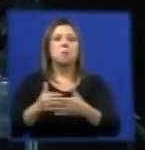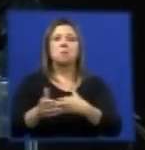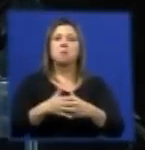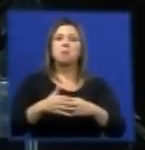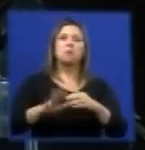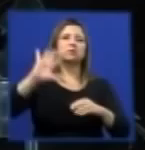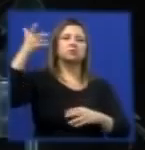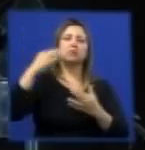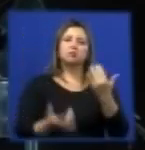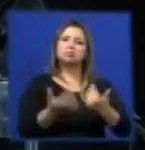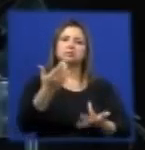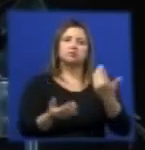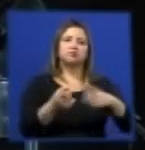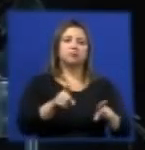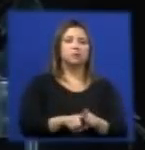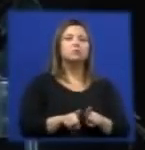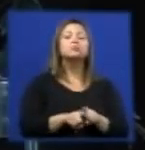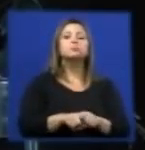de incineração.